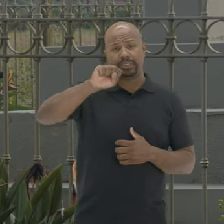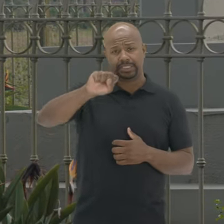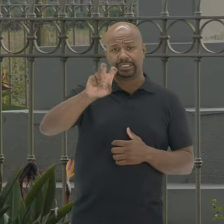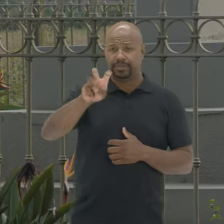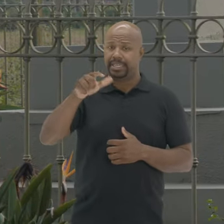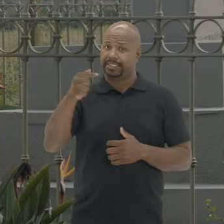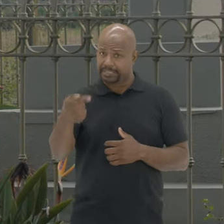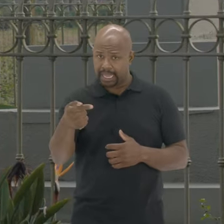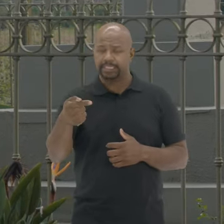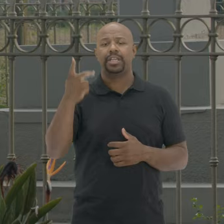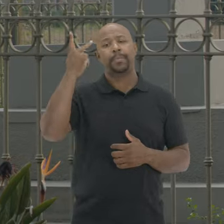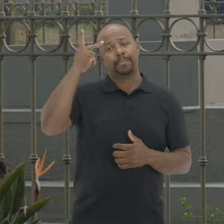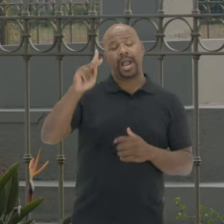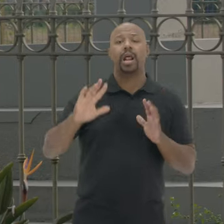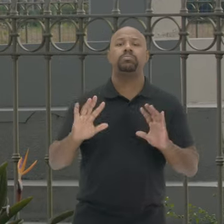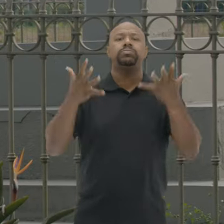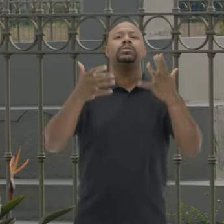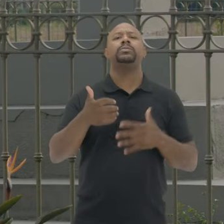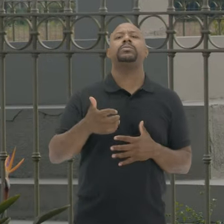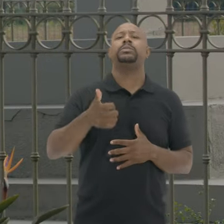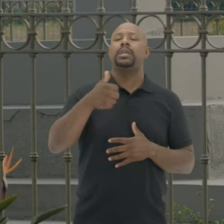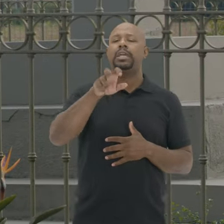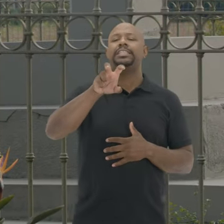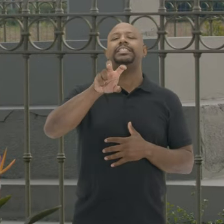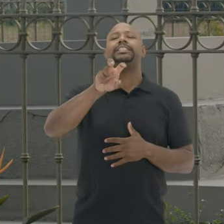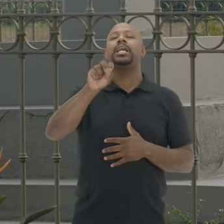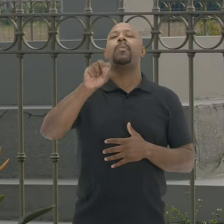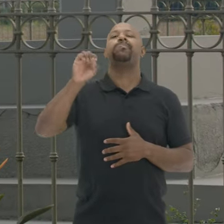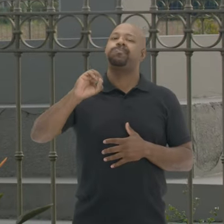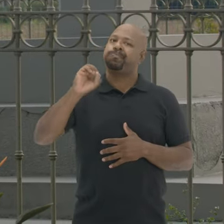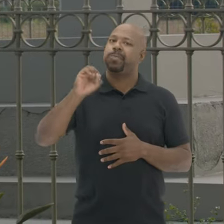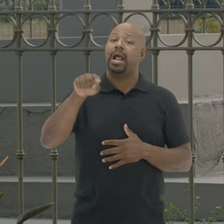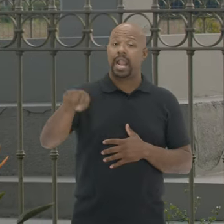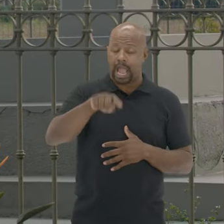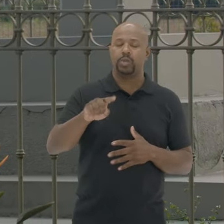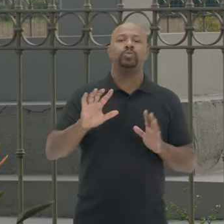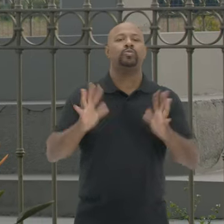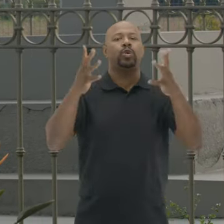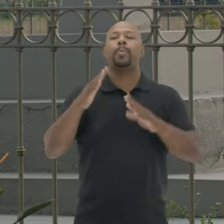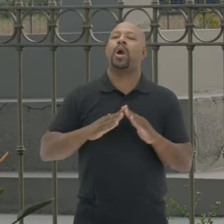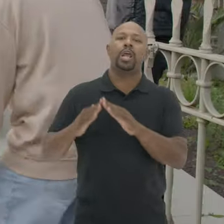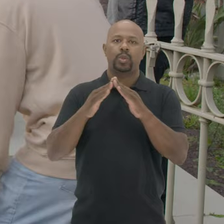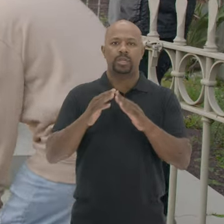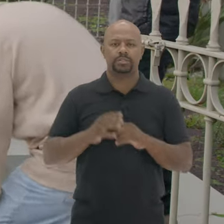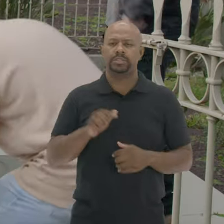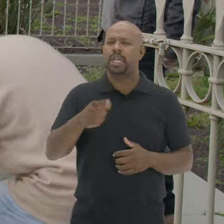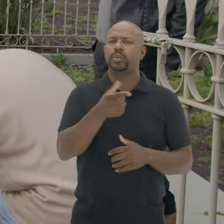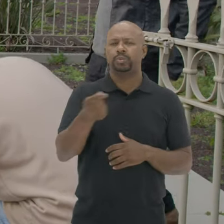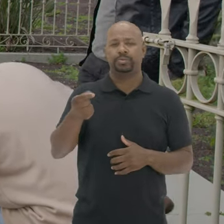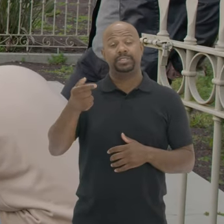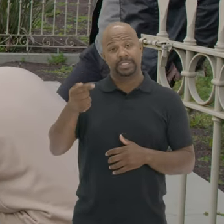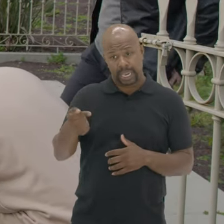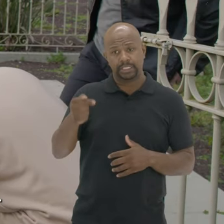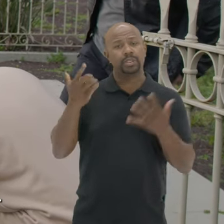1857 Para comemoração do cinquentenário erguido pelos moradores Esse monumento